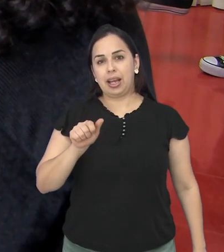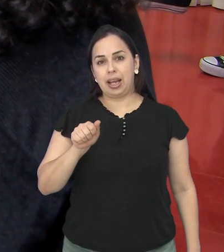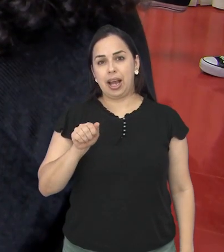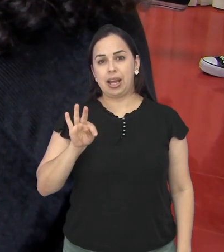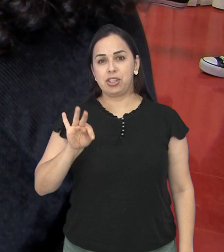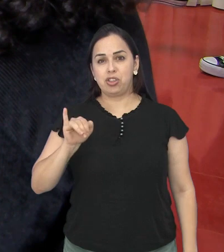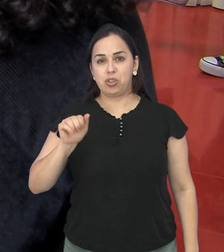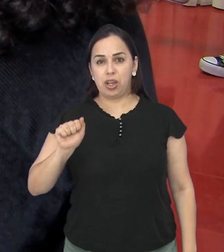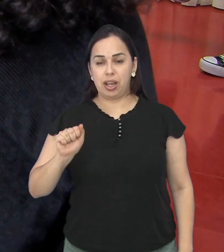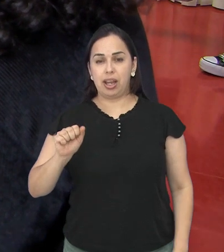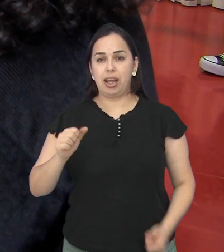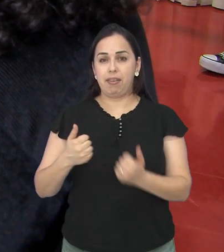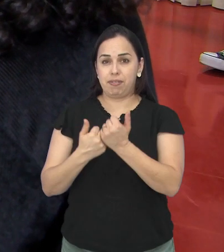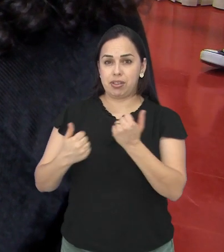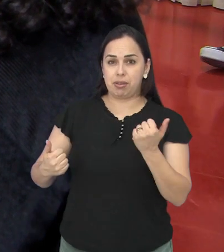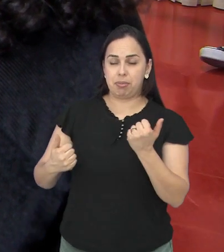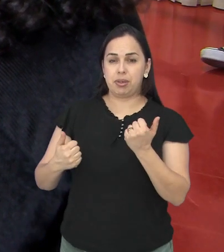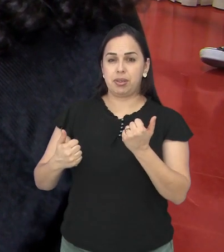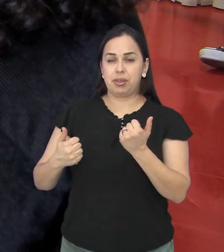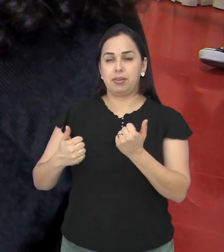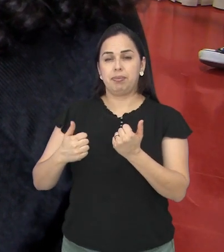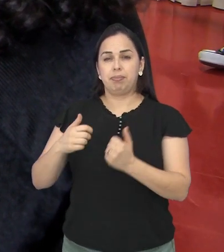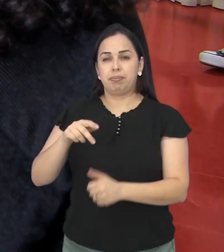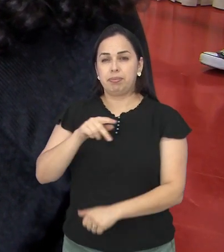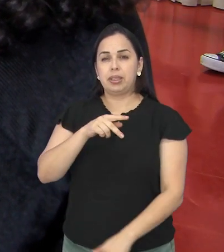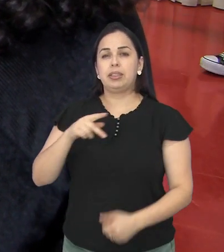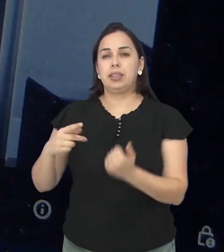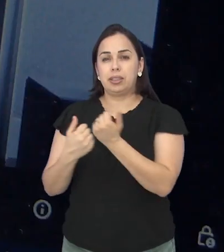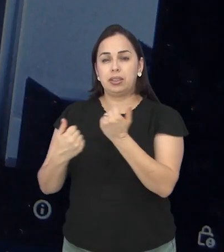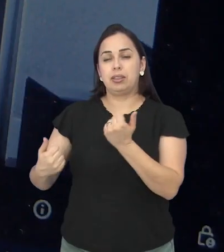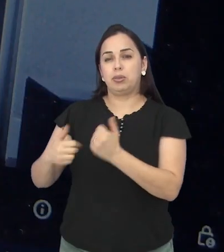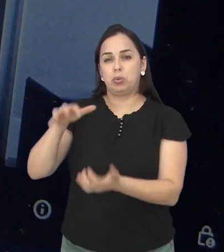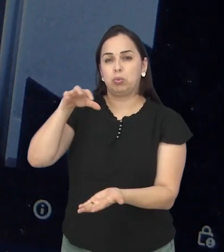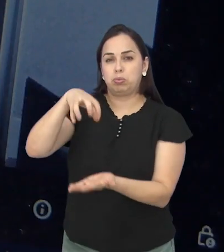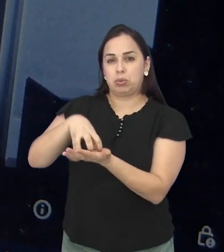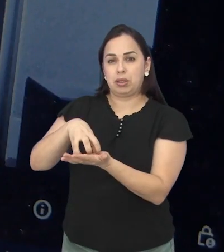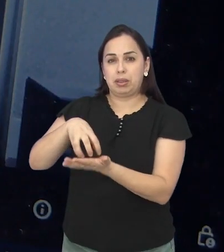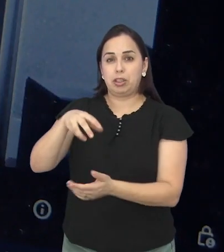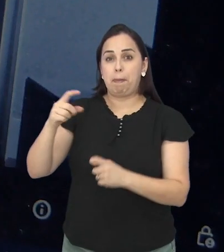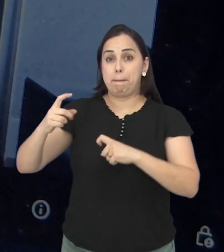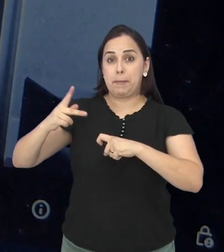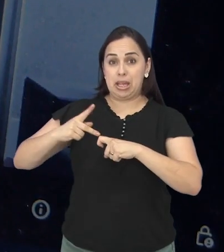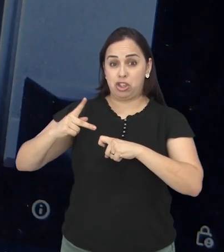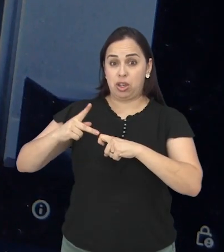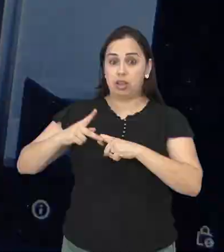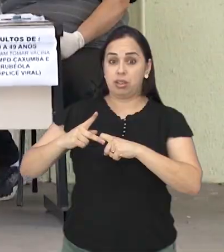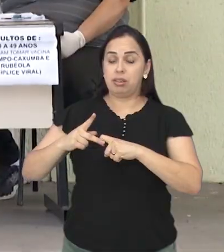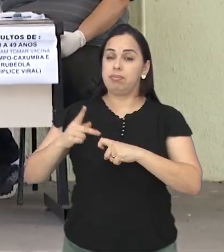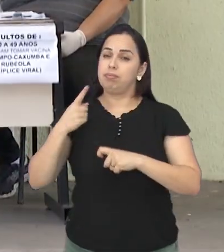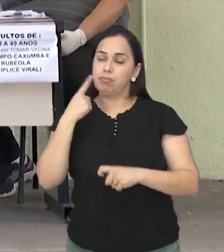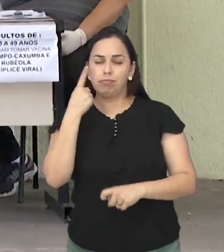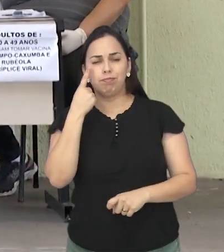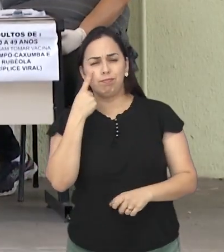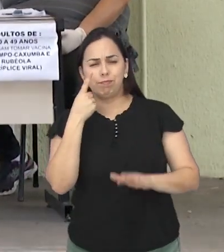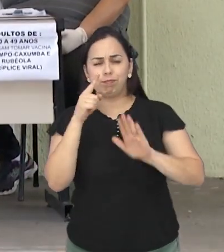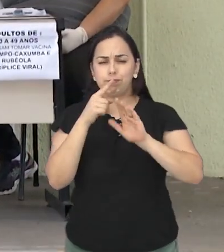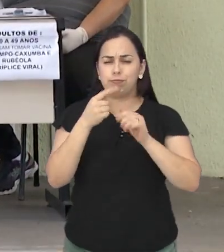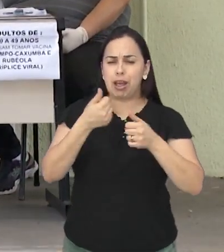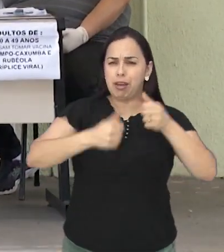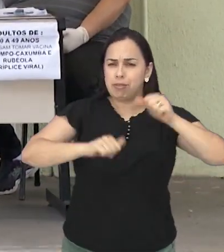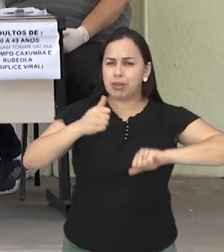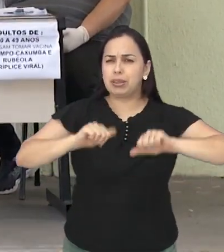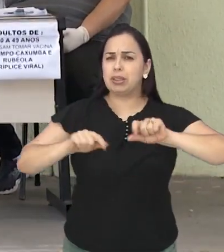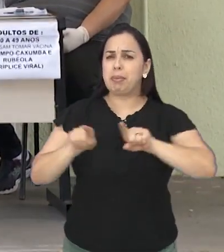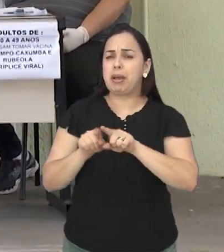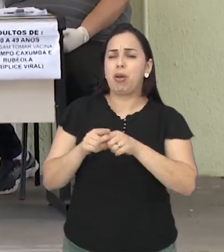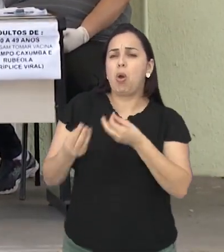vice-presidente do Departamento Científico de Pediatria de São Paulo avaliou o cenário e apontou fatores que poderiam estar